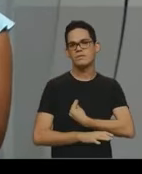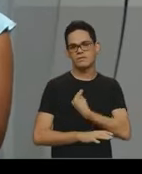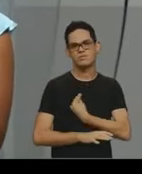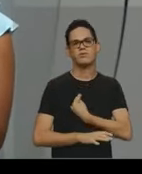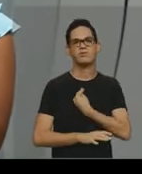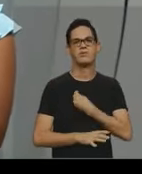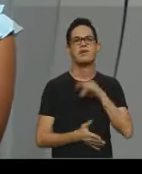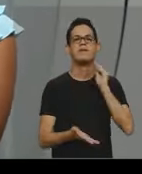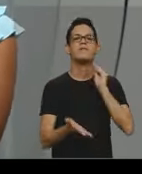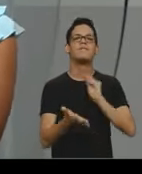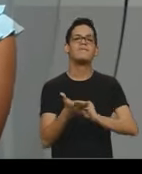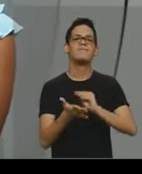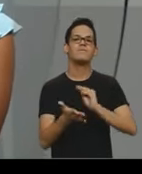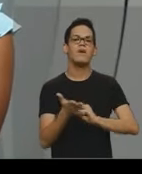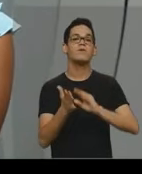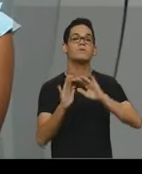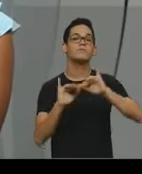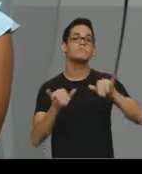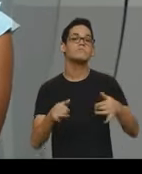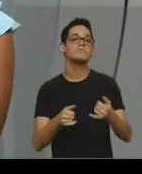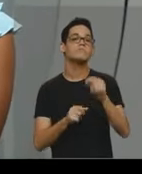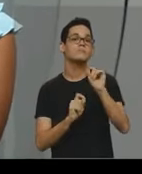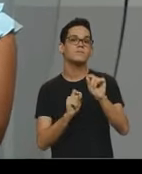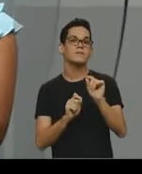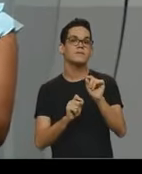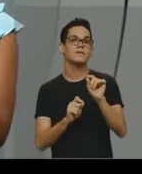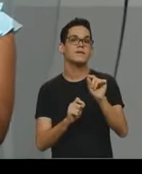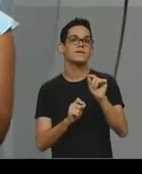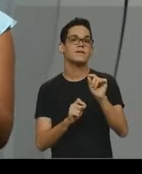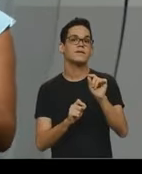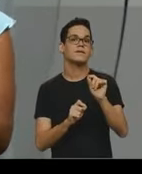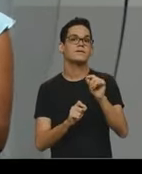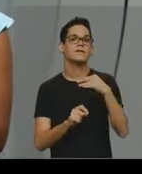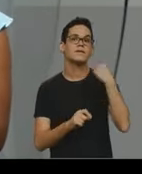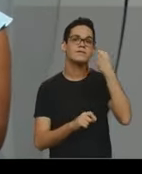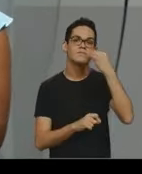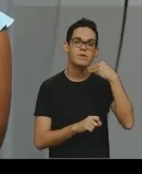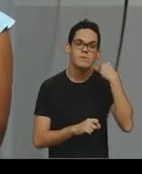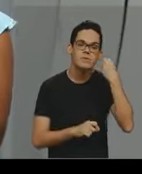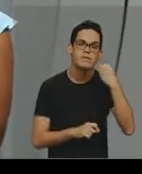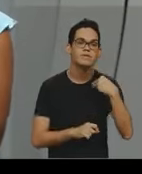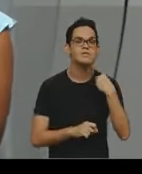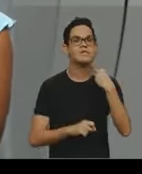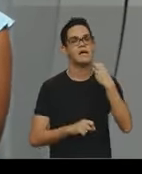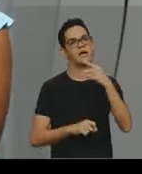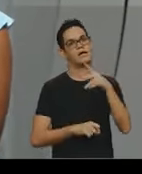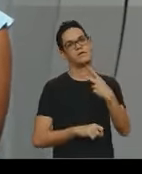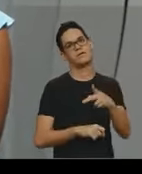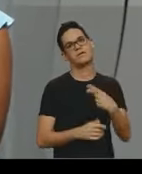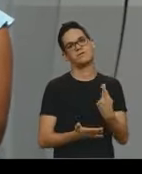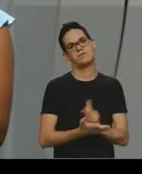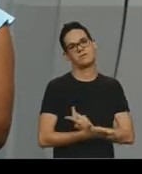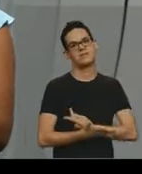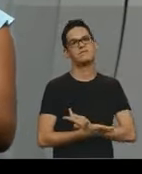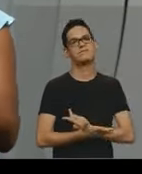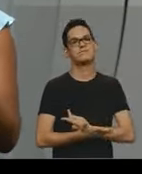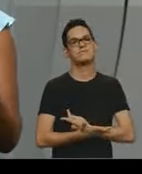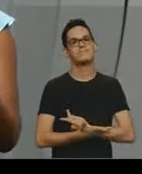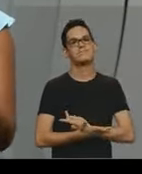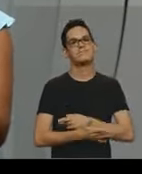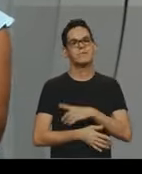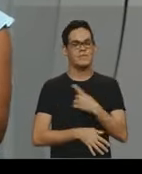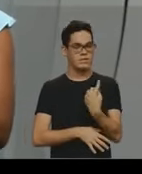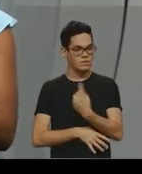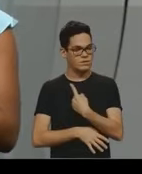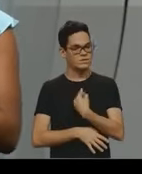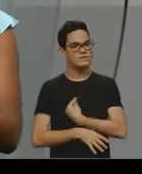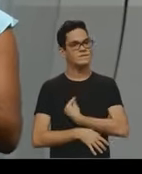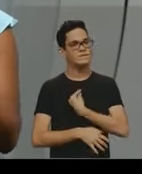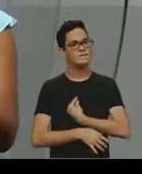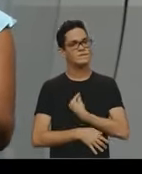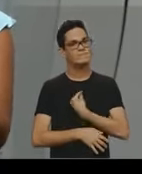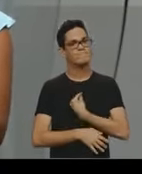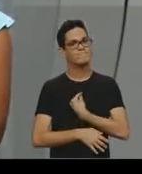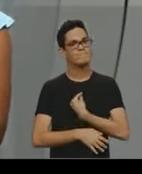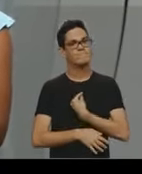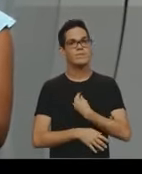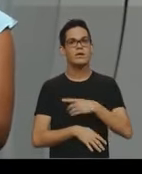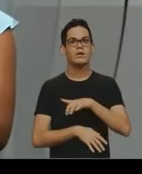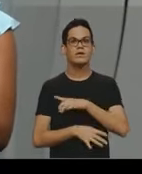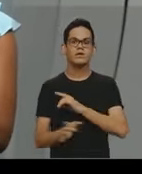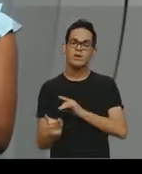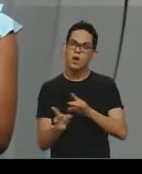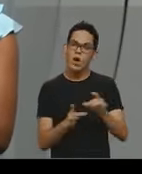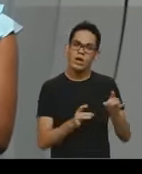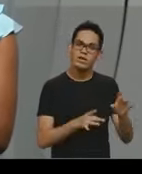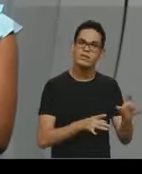tiveram ainda a oportunidade de, né, de experimentar aquela situação. Então, é a nossa vida mesmo, é o nosso